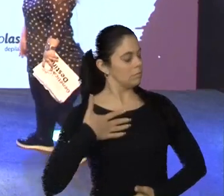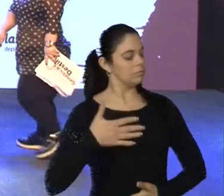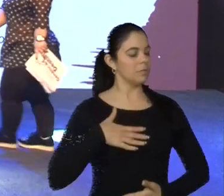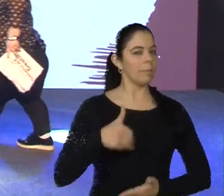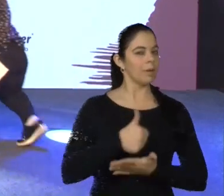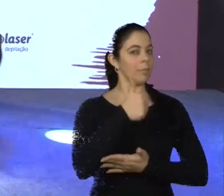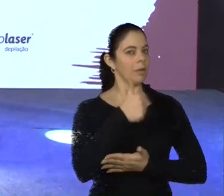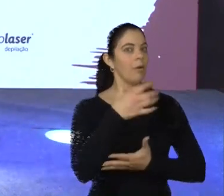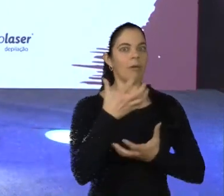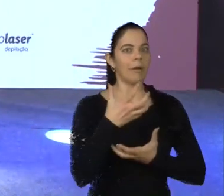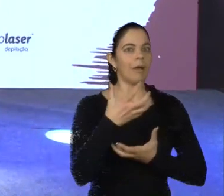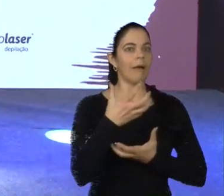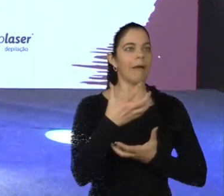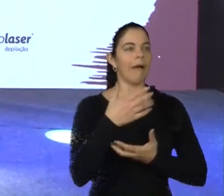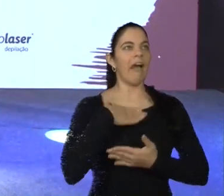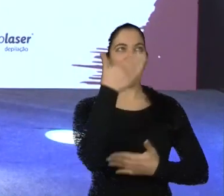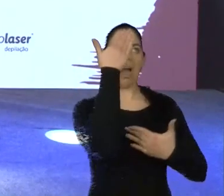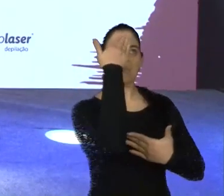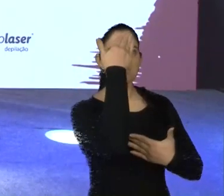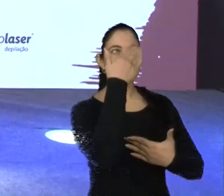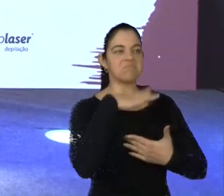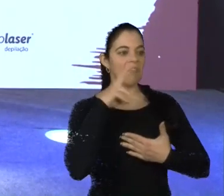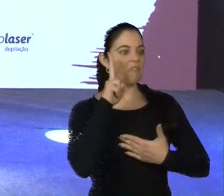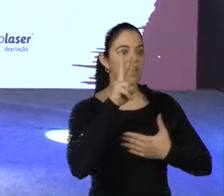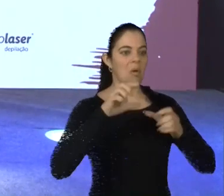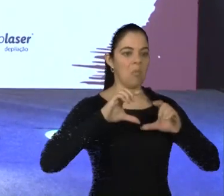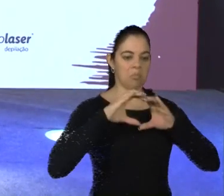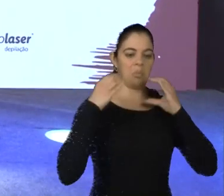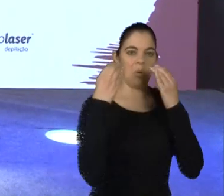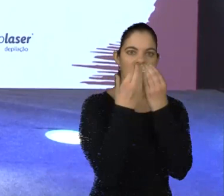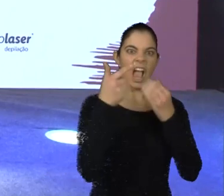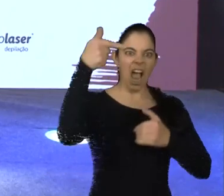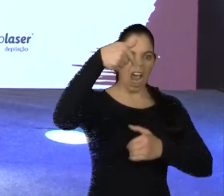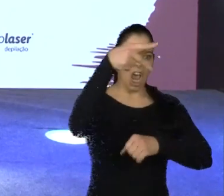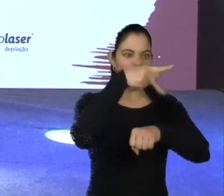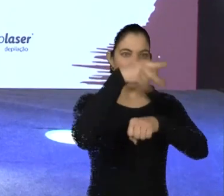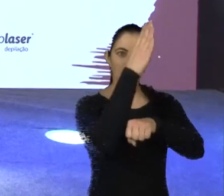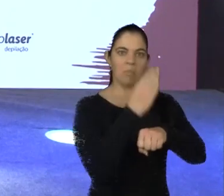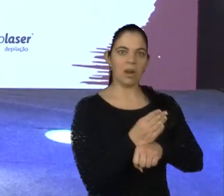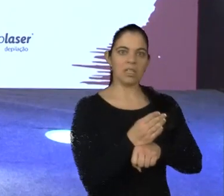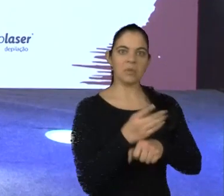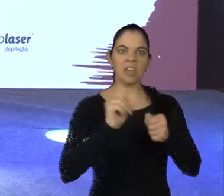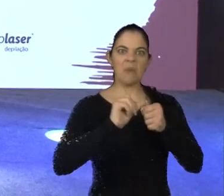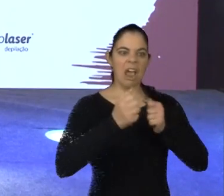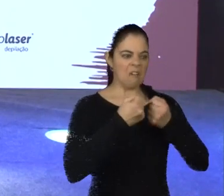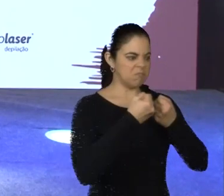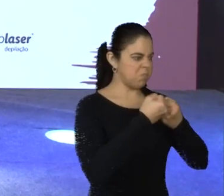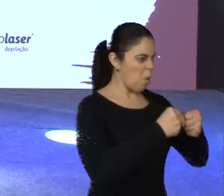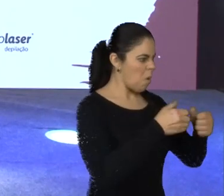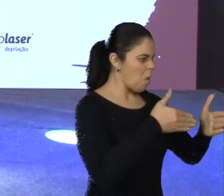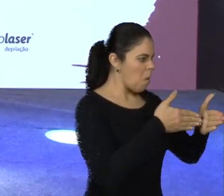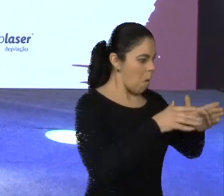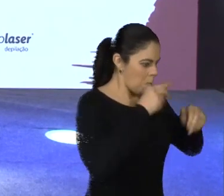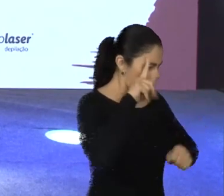Em primeiro lugar, queria dizer que esse é o maior congresso sobre o tema aqui no Brasil e, sem sombra de dúvida, veio para quebrar tudo o